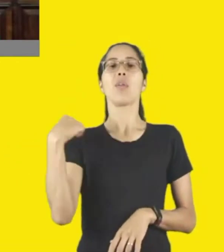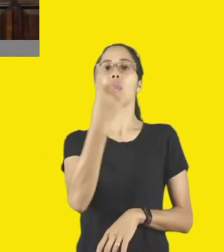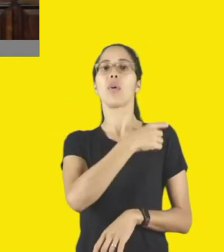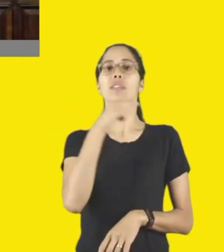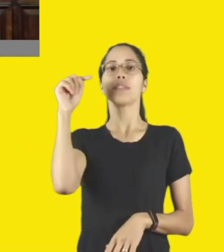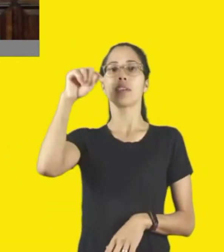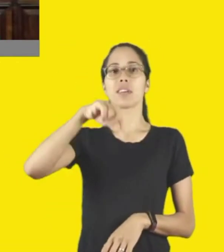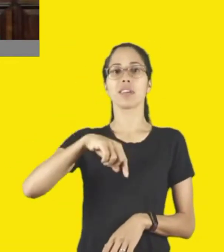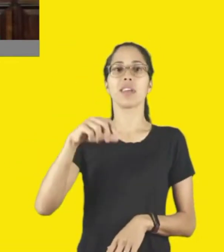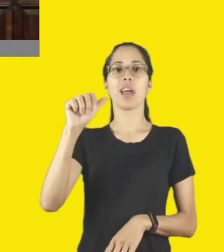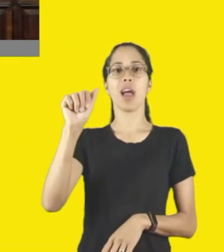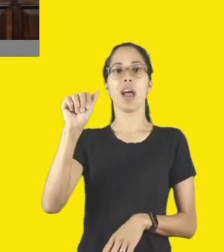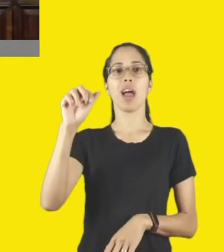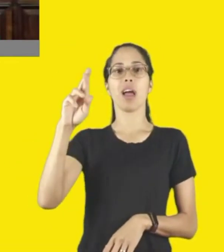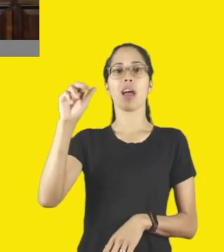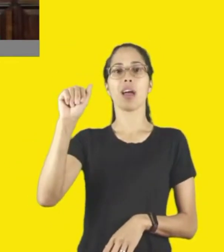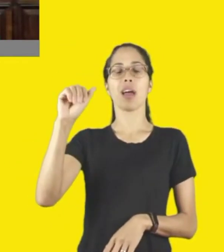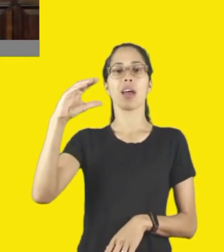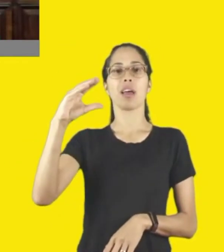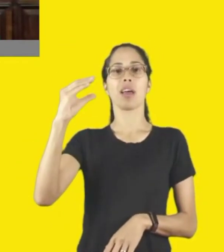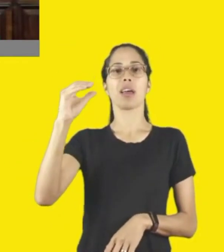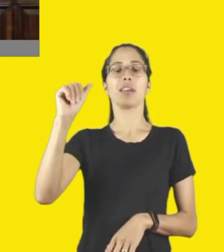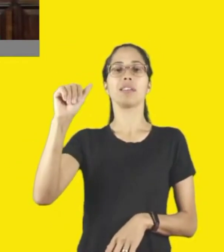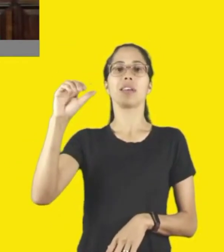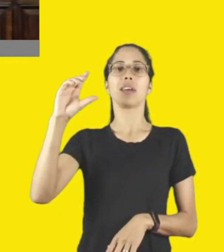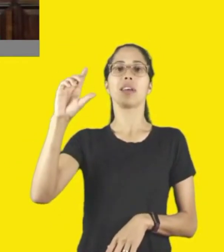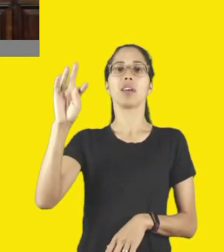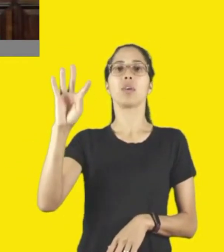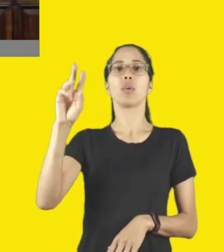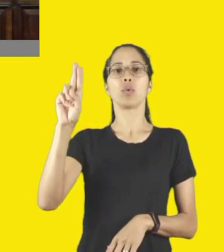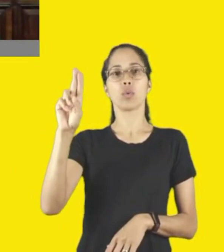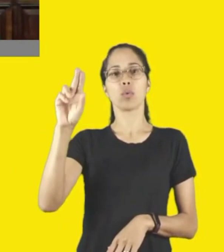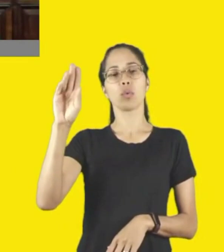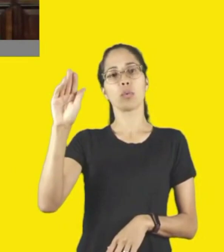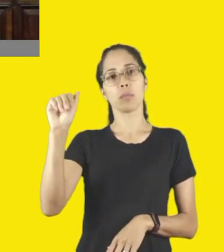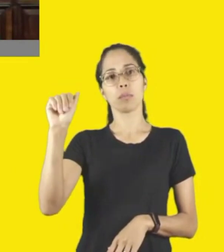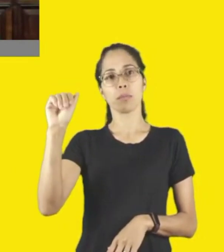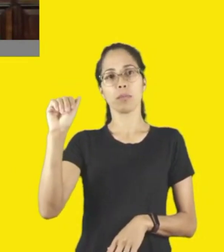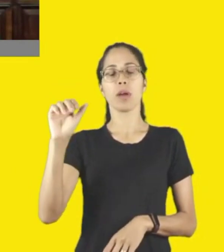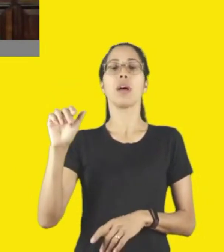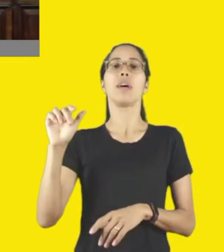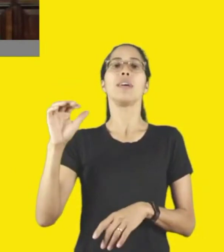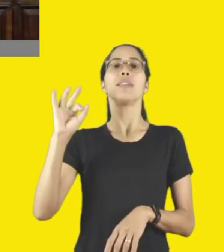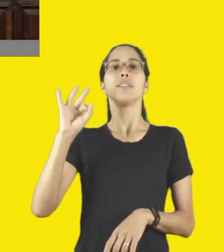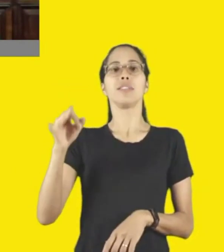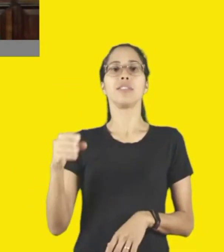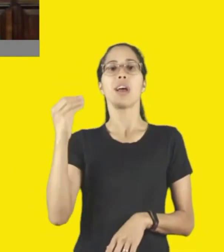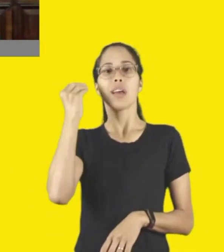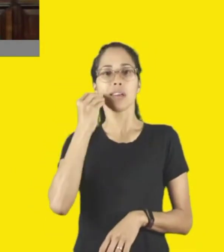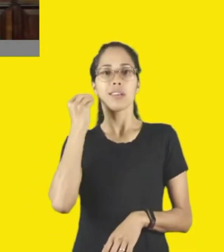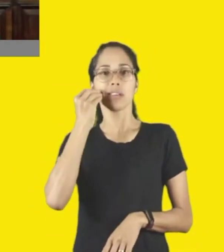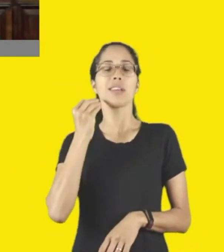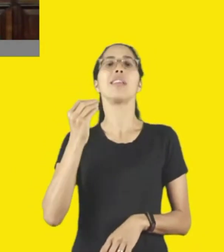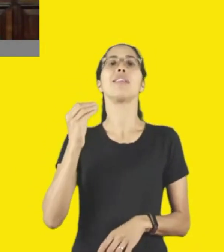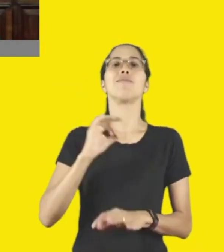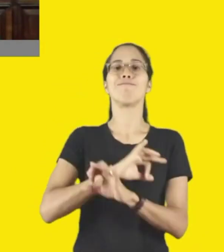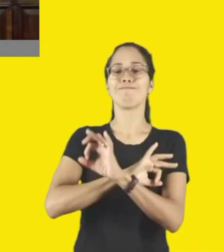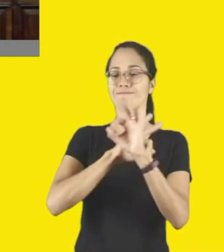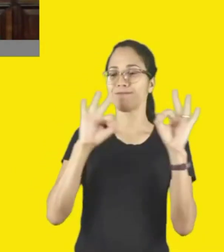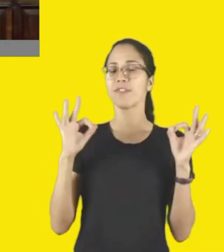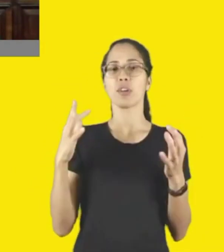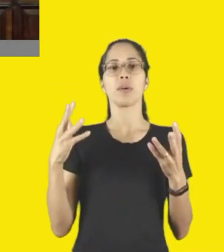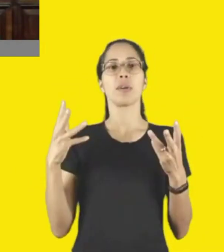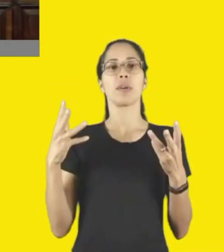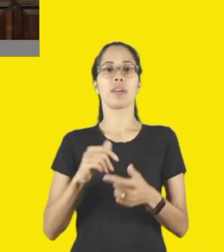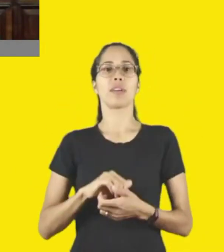juntas e o resultado é sempre muito surpreendente. E temos uma pergunta aqui, devo